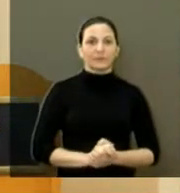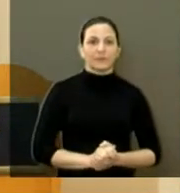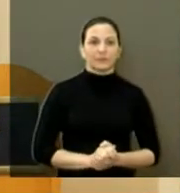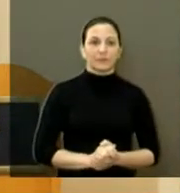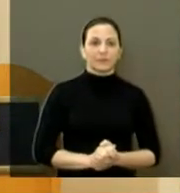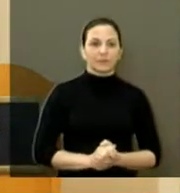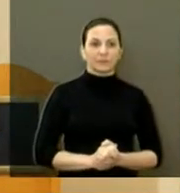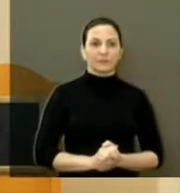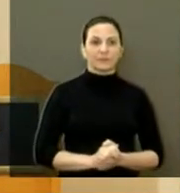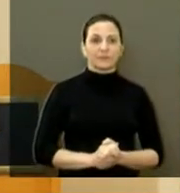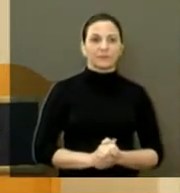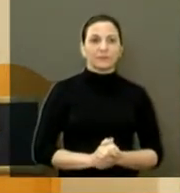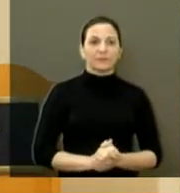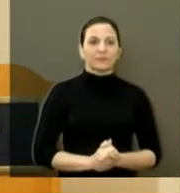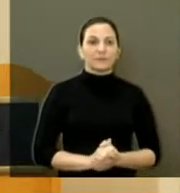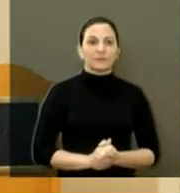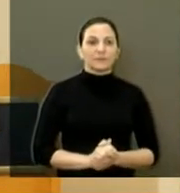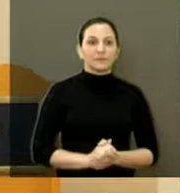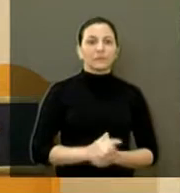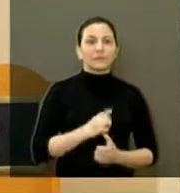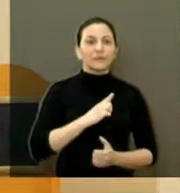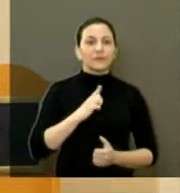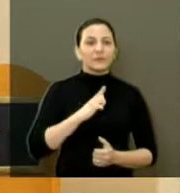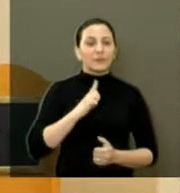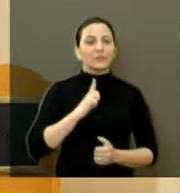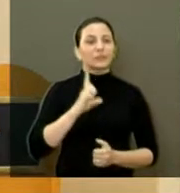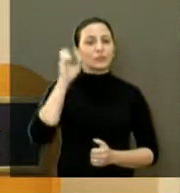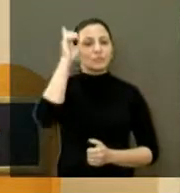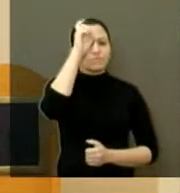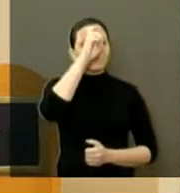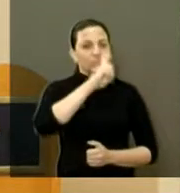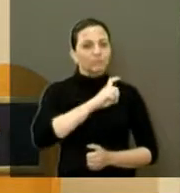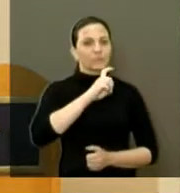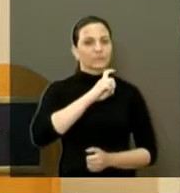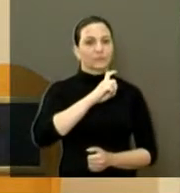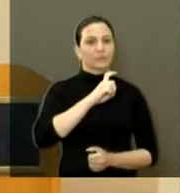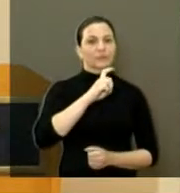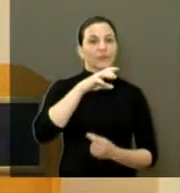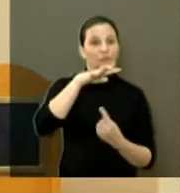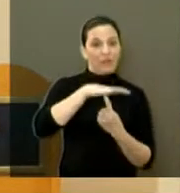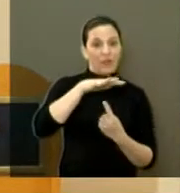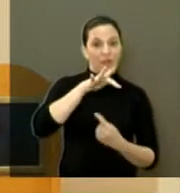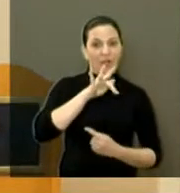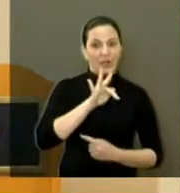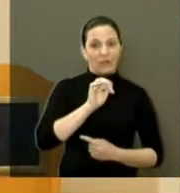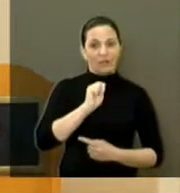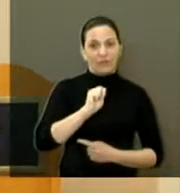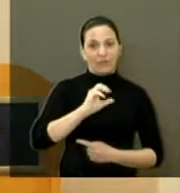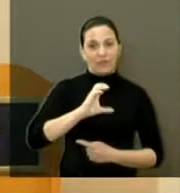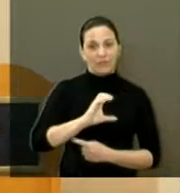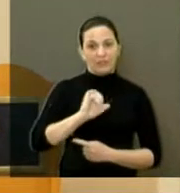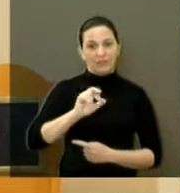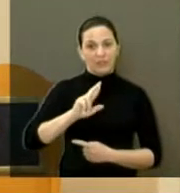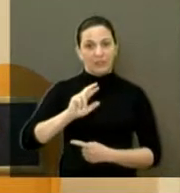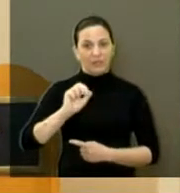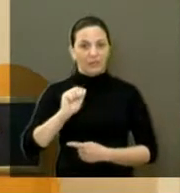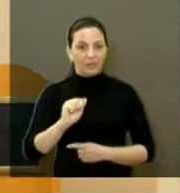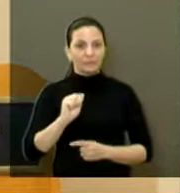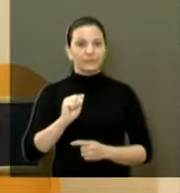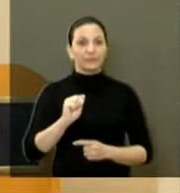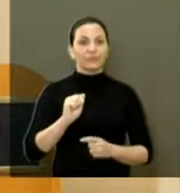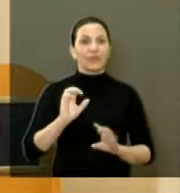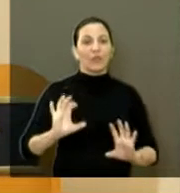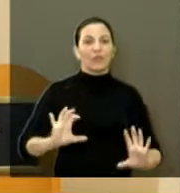mesmo enfrentando muitas adversidades, tanto a faceira como a festa Araraquara 200